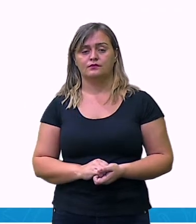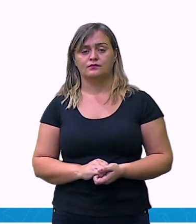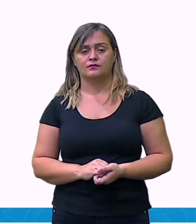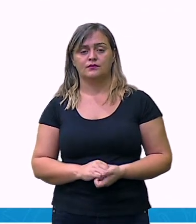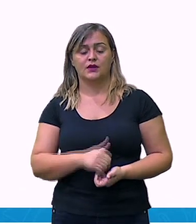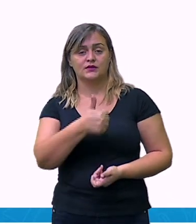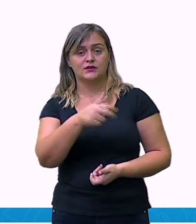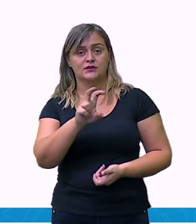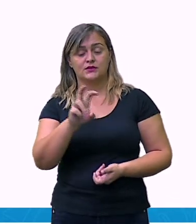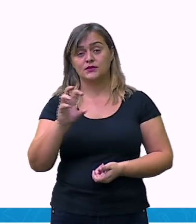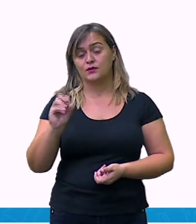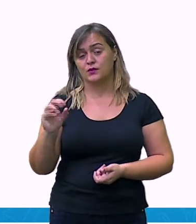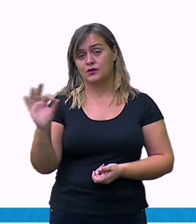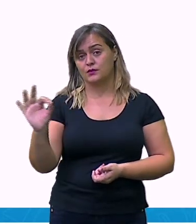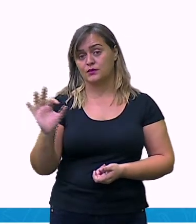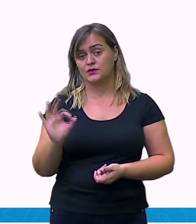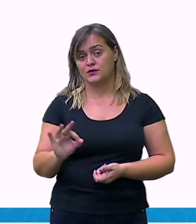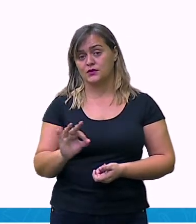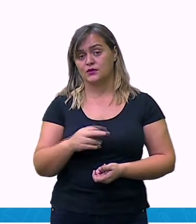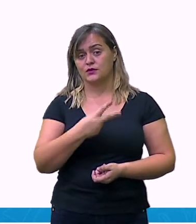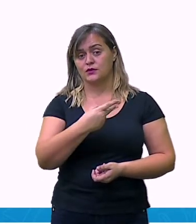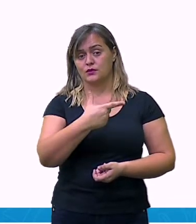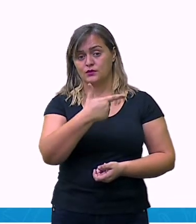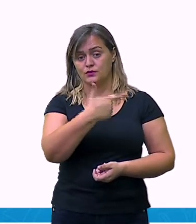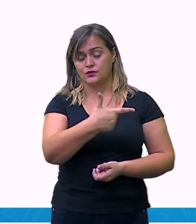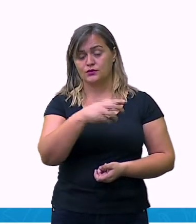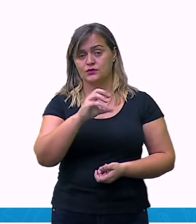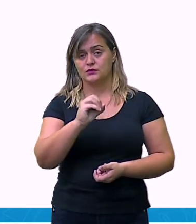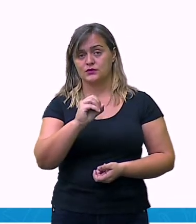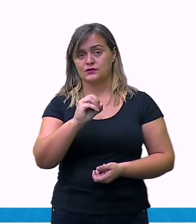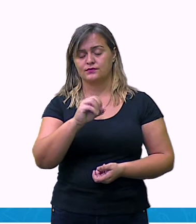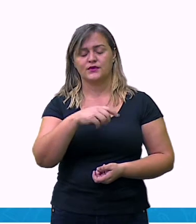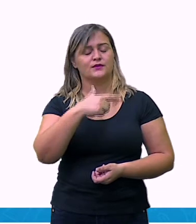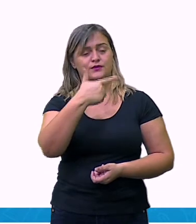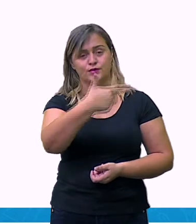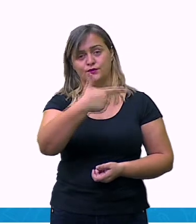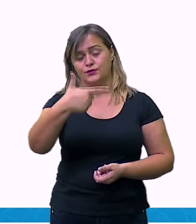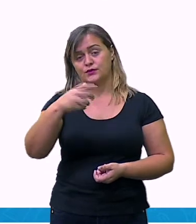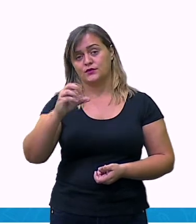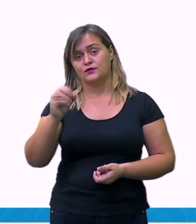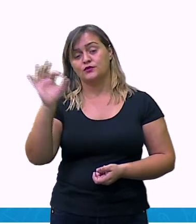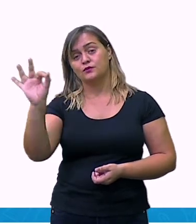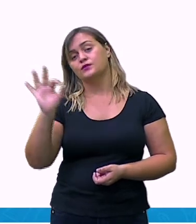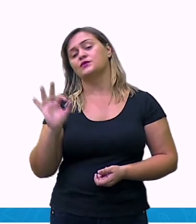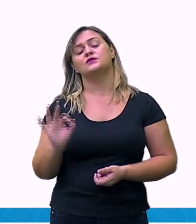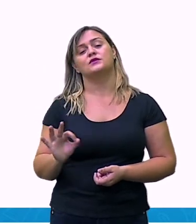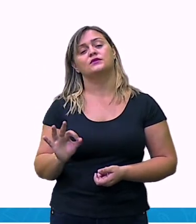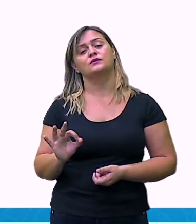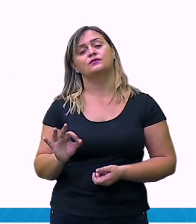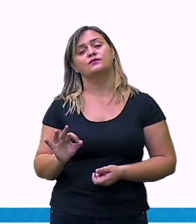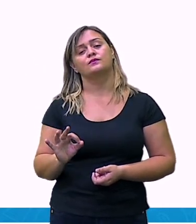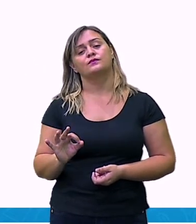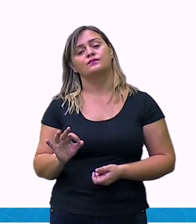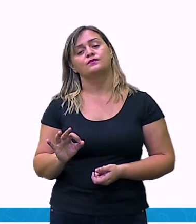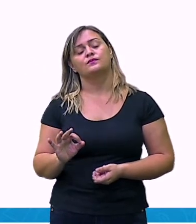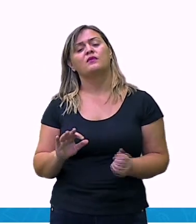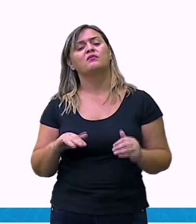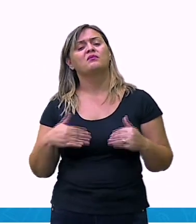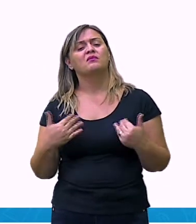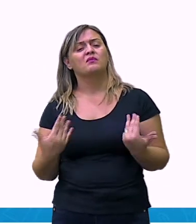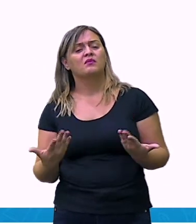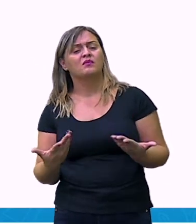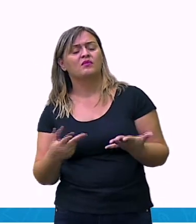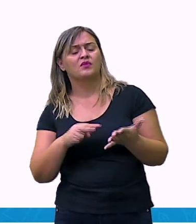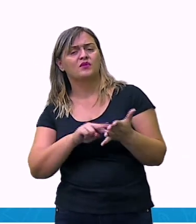150%, e 220%. Então, qual foi a diferença aqui quando eu fui escrever estes